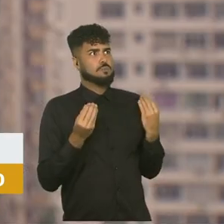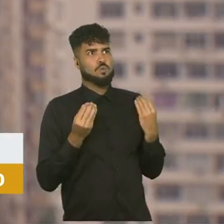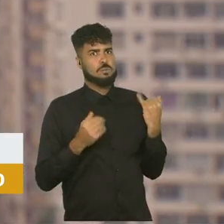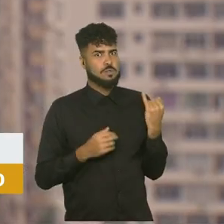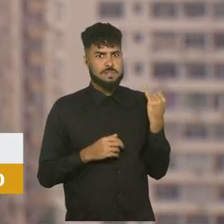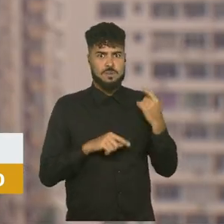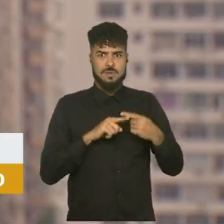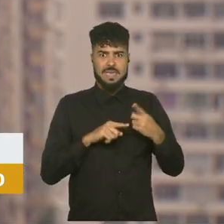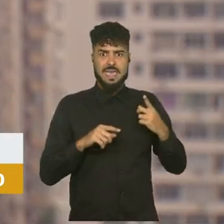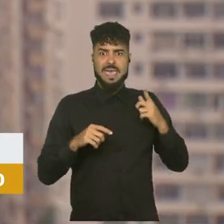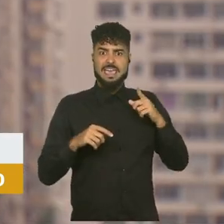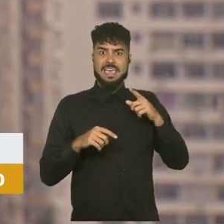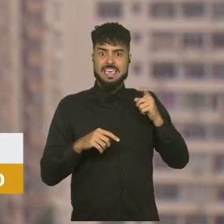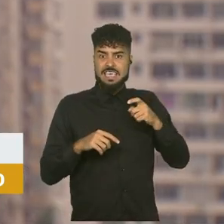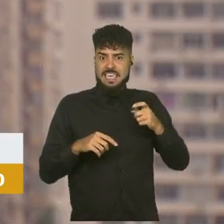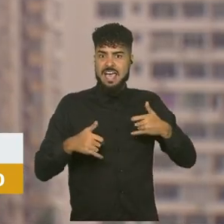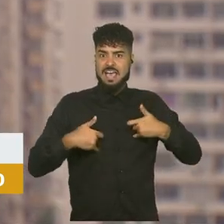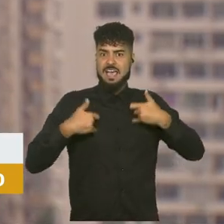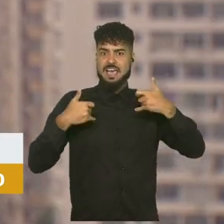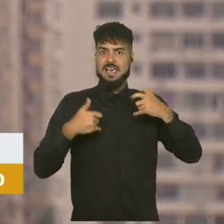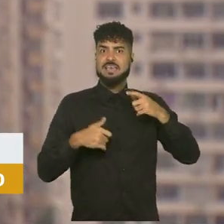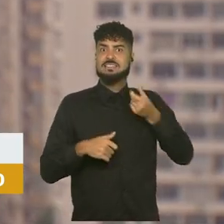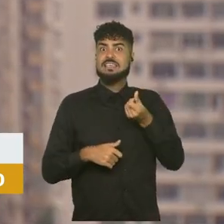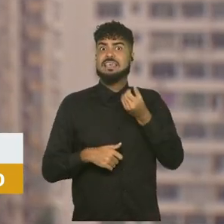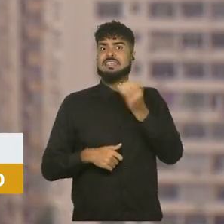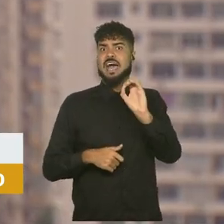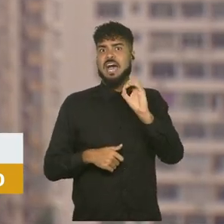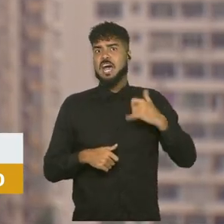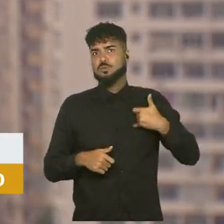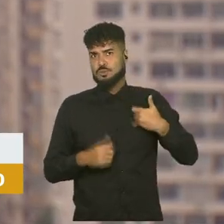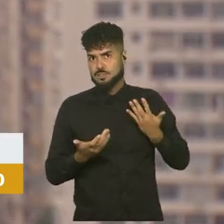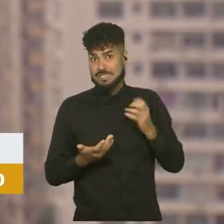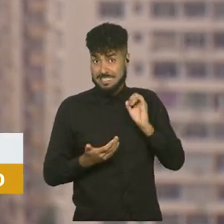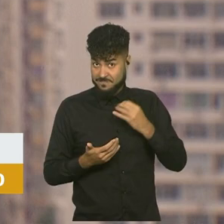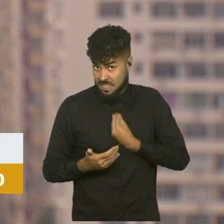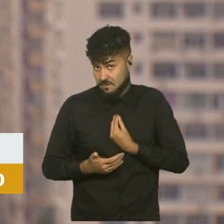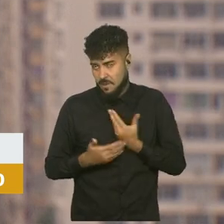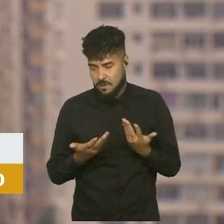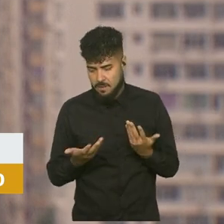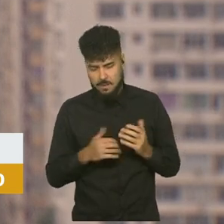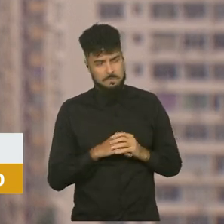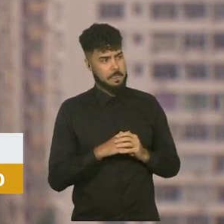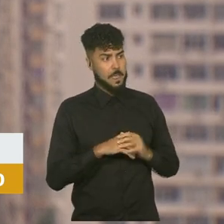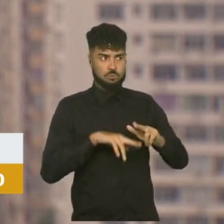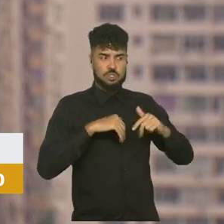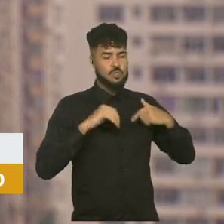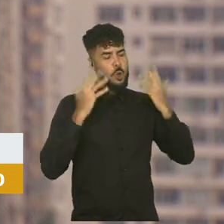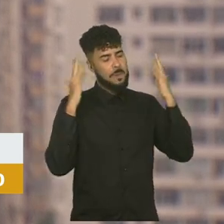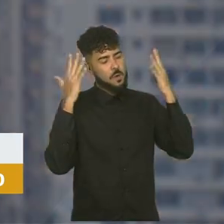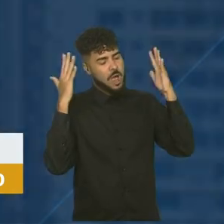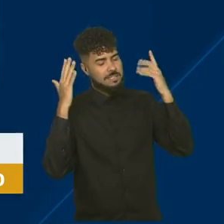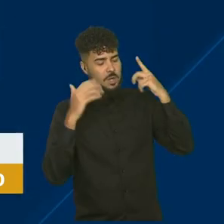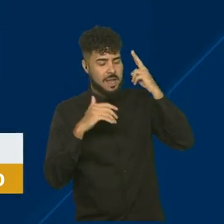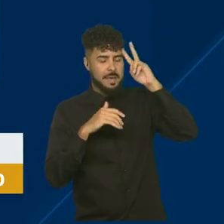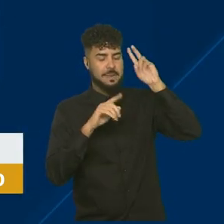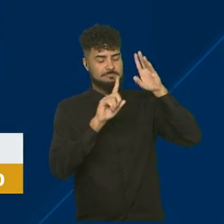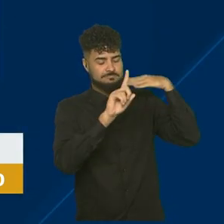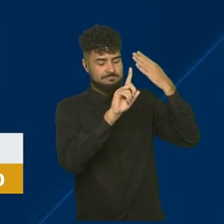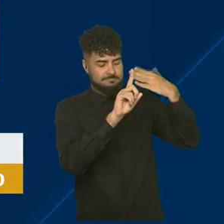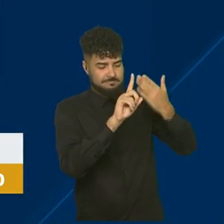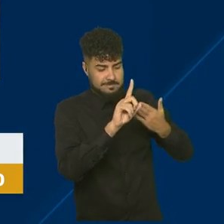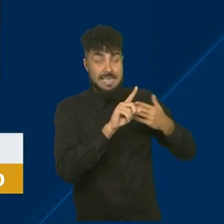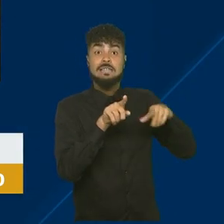60 anos que ela faria. É um trabalho que mostra até que ponto